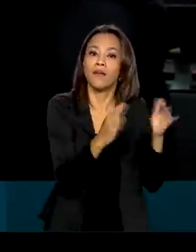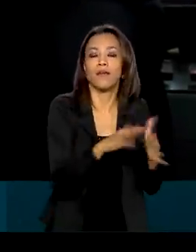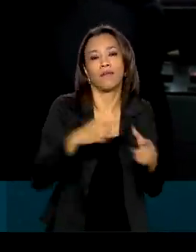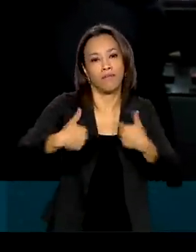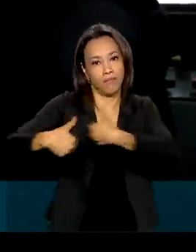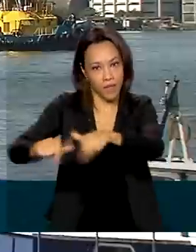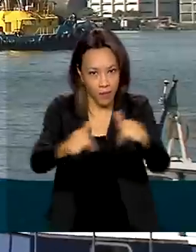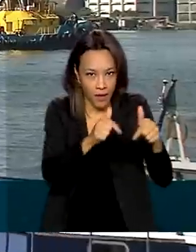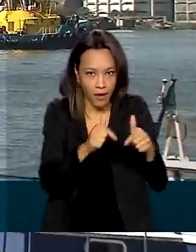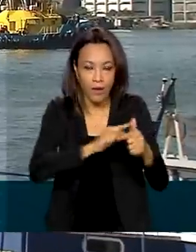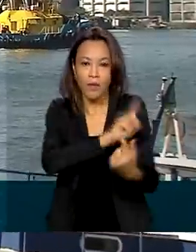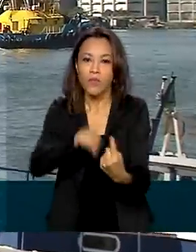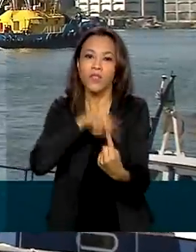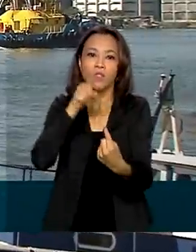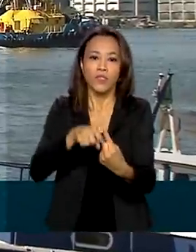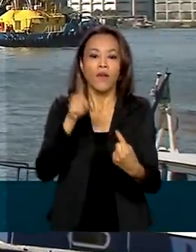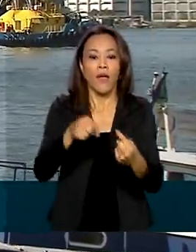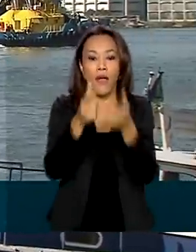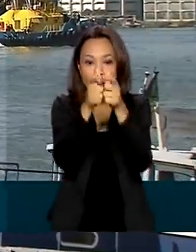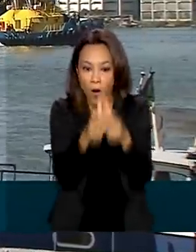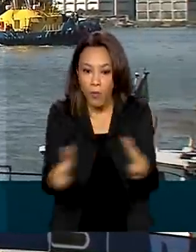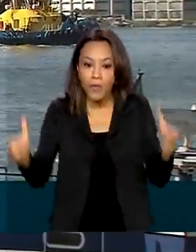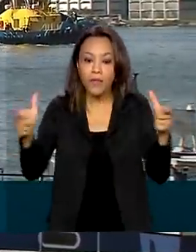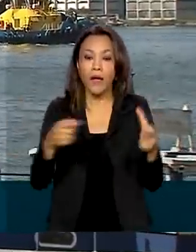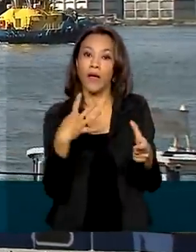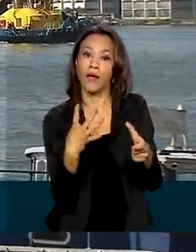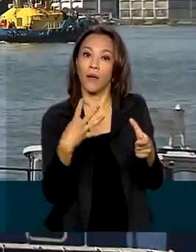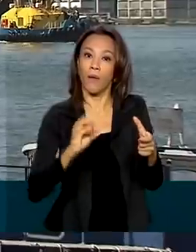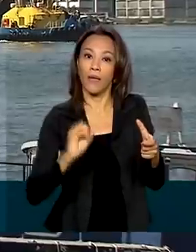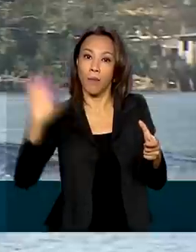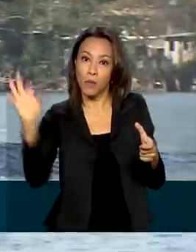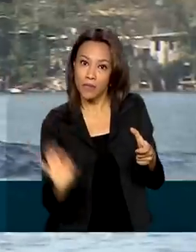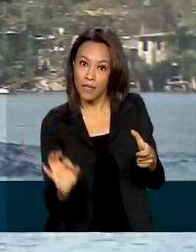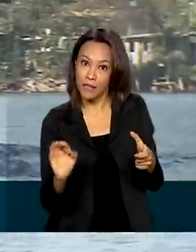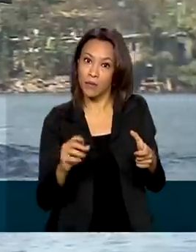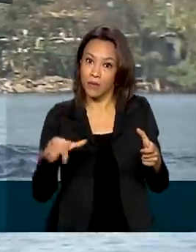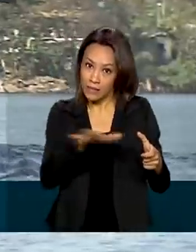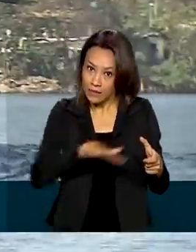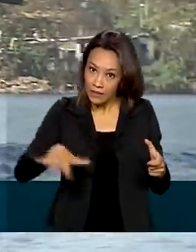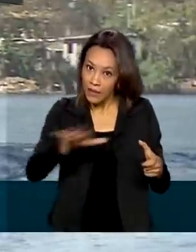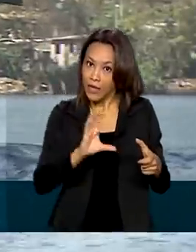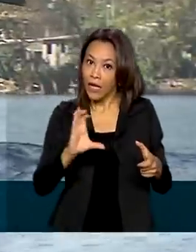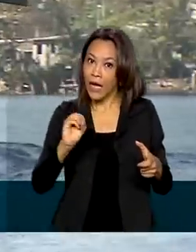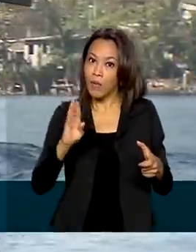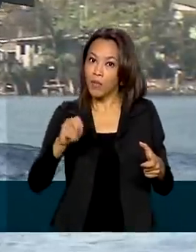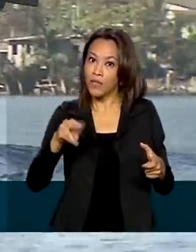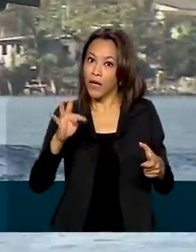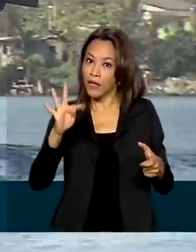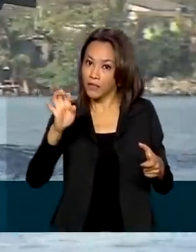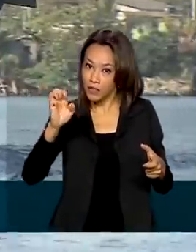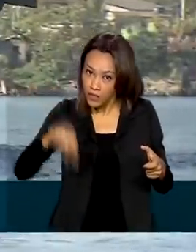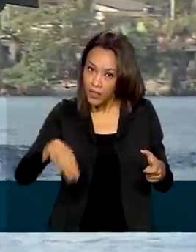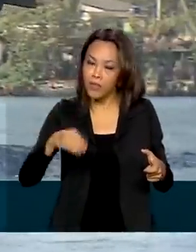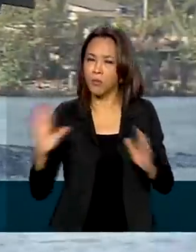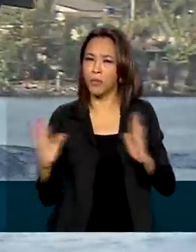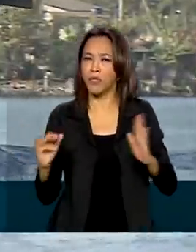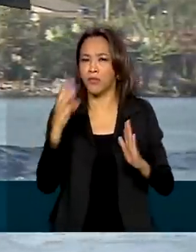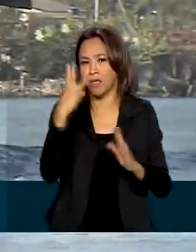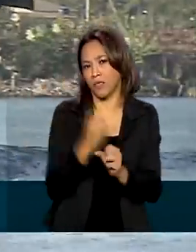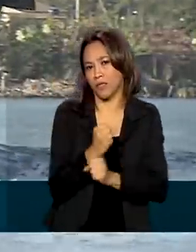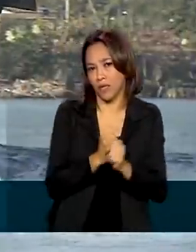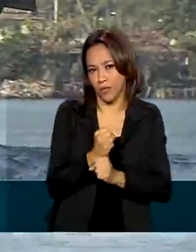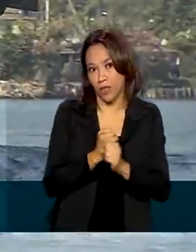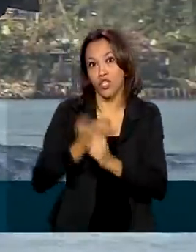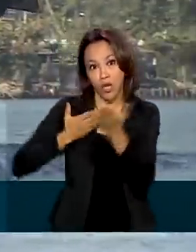estimativa é ampliar em 40% a frota marítima de cabotagem nos próximos três anos. Aprovado pela Câmara, o